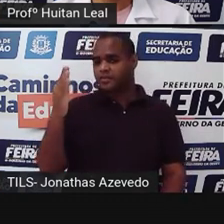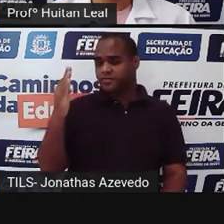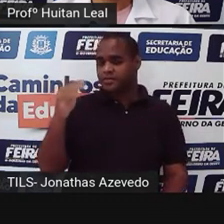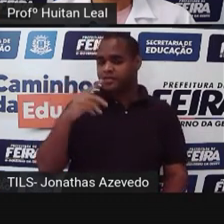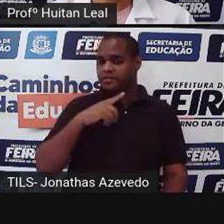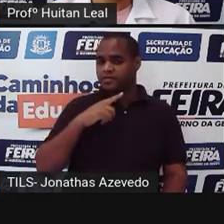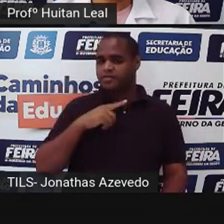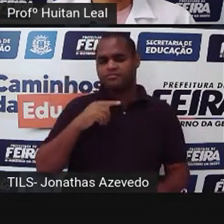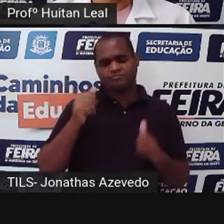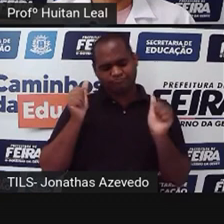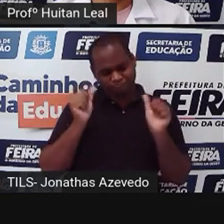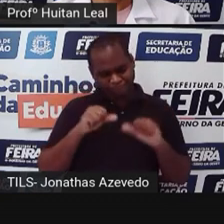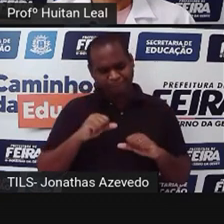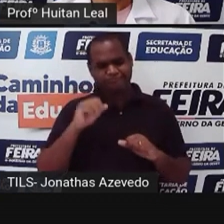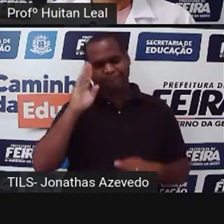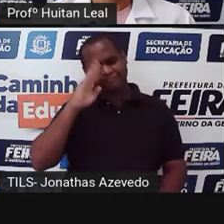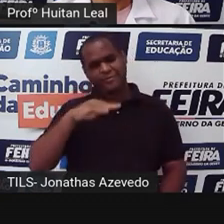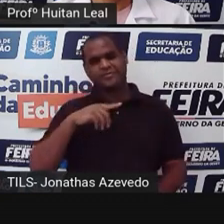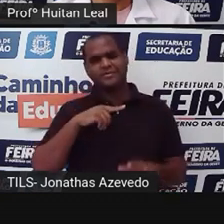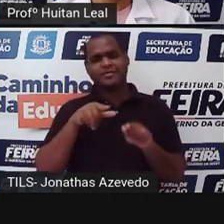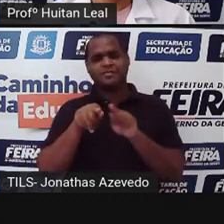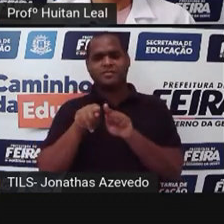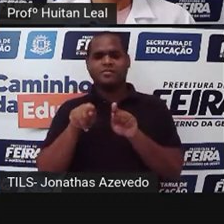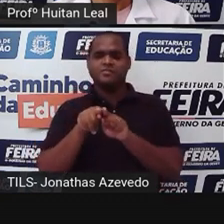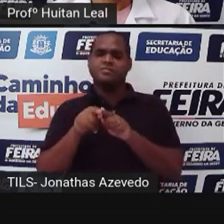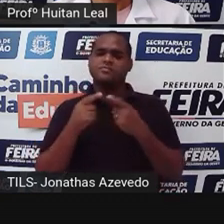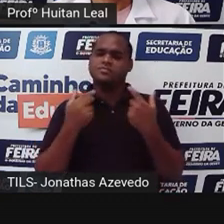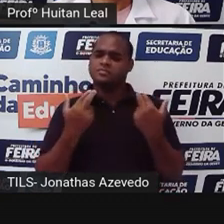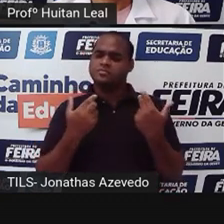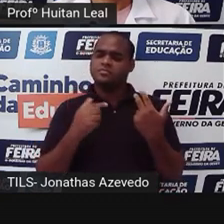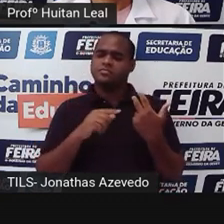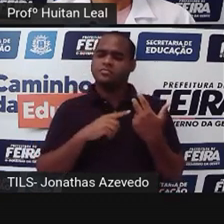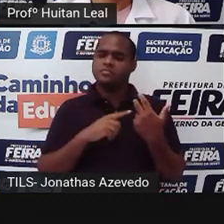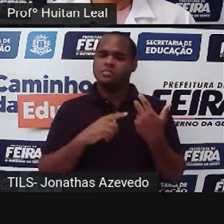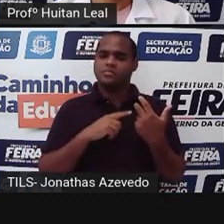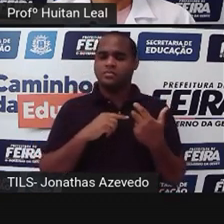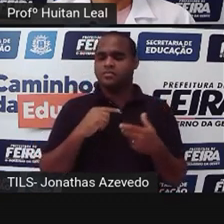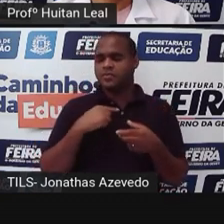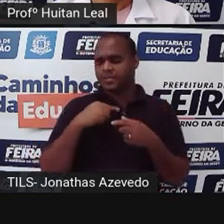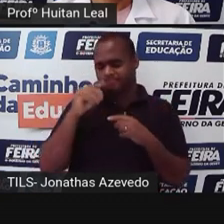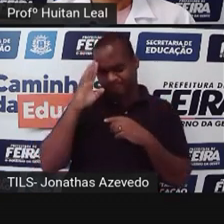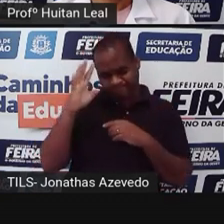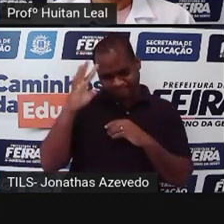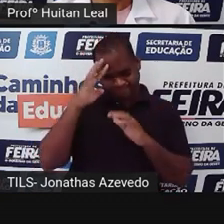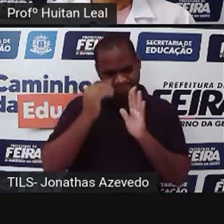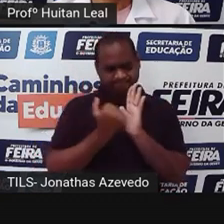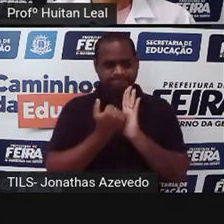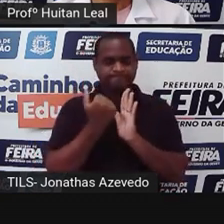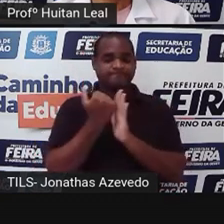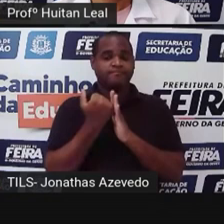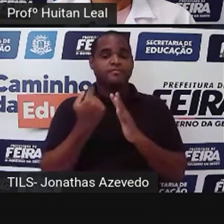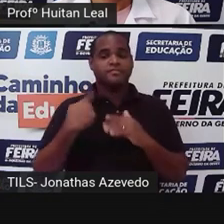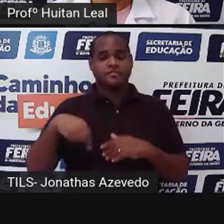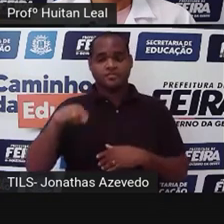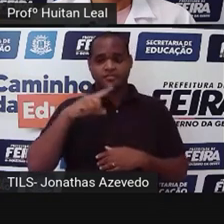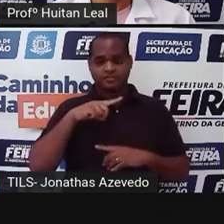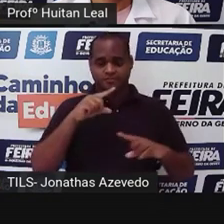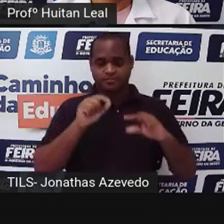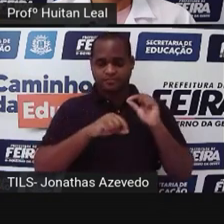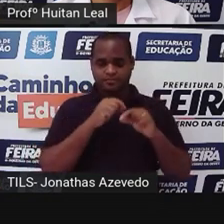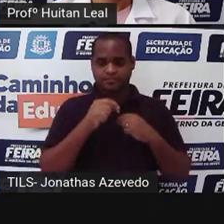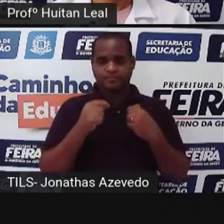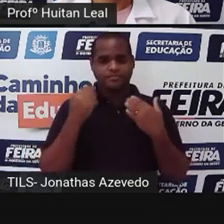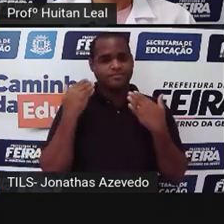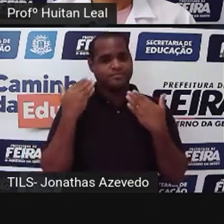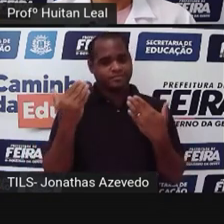porque eu também era, e ele ainda acrescentou o pensativo. Assim mesmo, eu agradeço